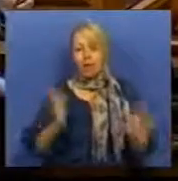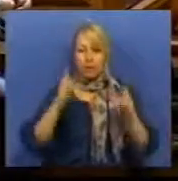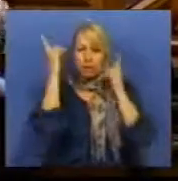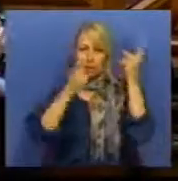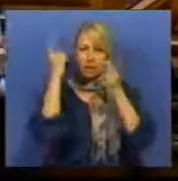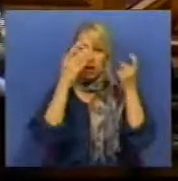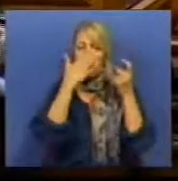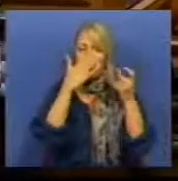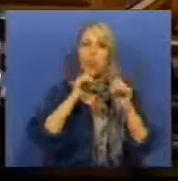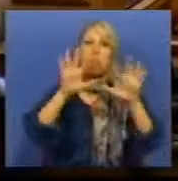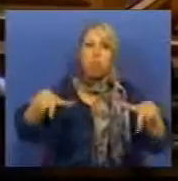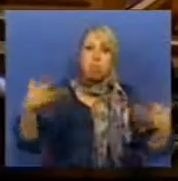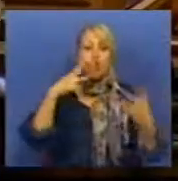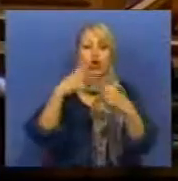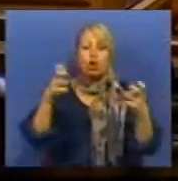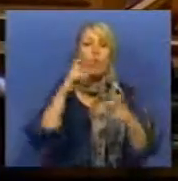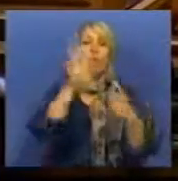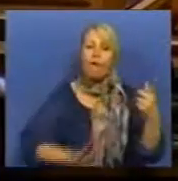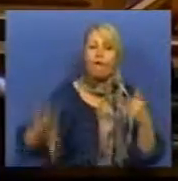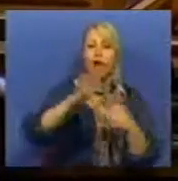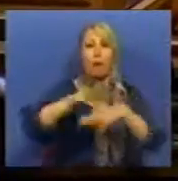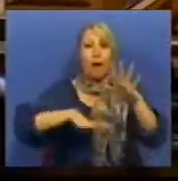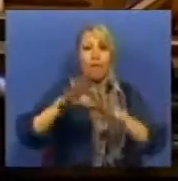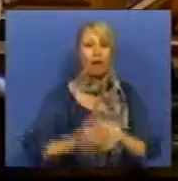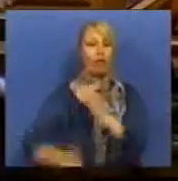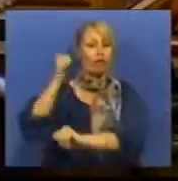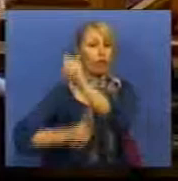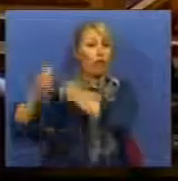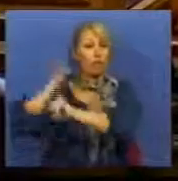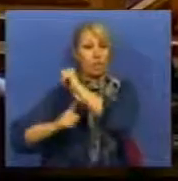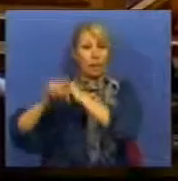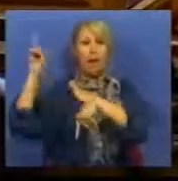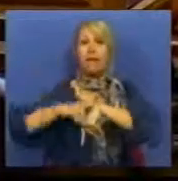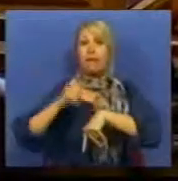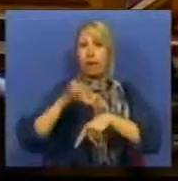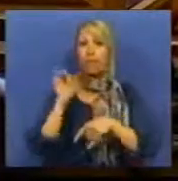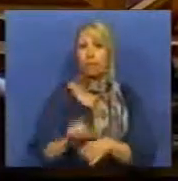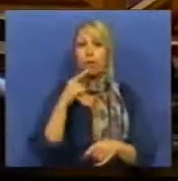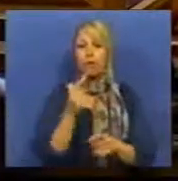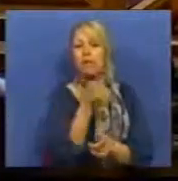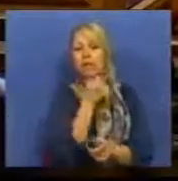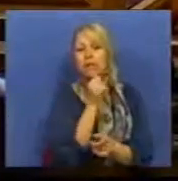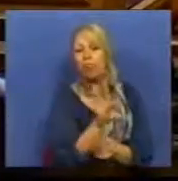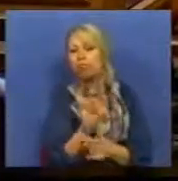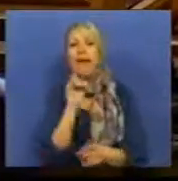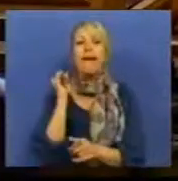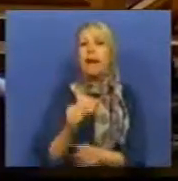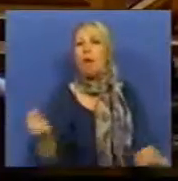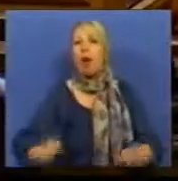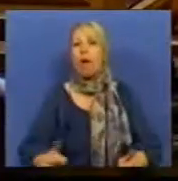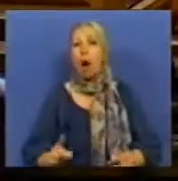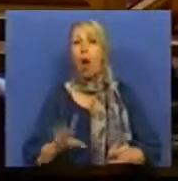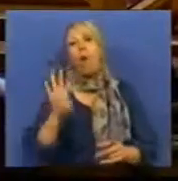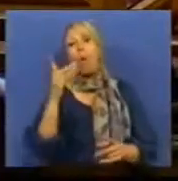forma, não é, de fazer retroceder o momento do escrutínio dos crimes urbanísticos ao momento em que, precisamente, são alterados